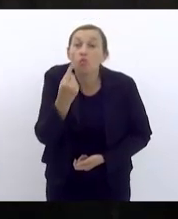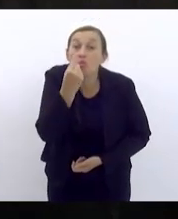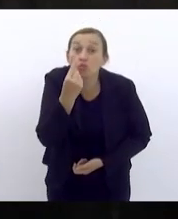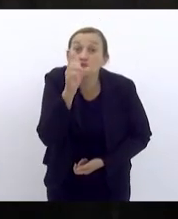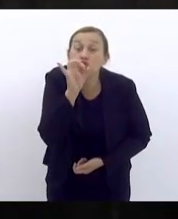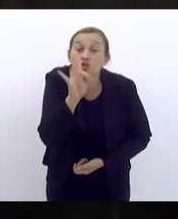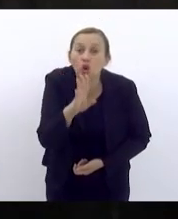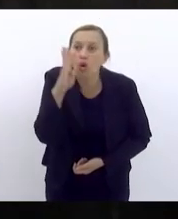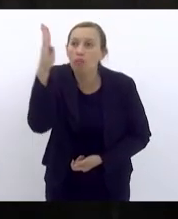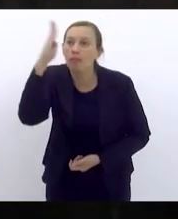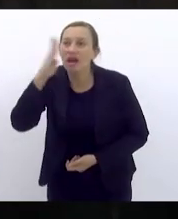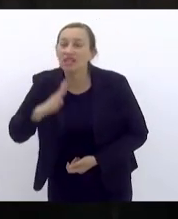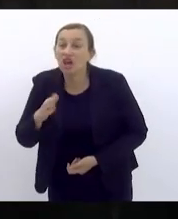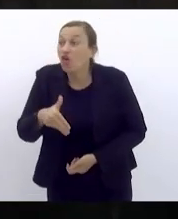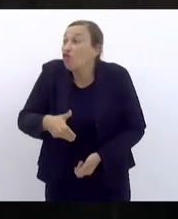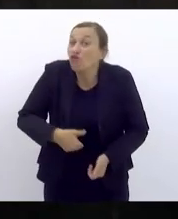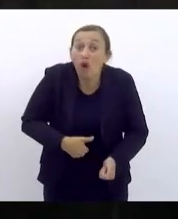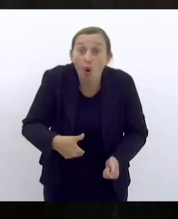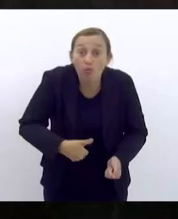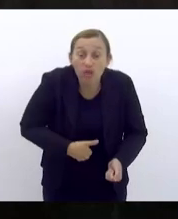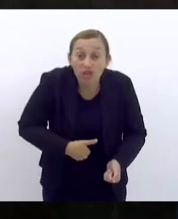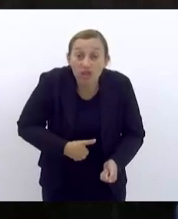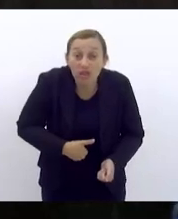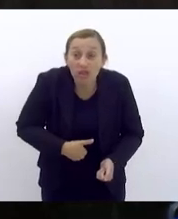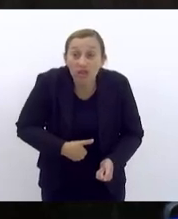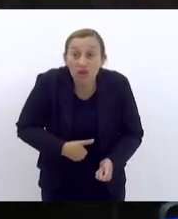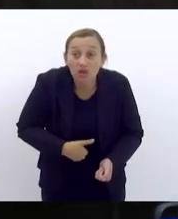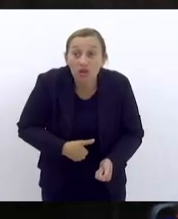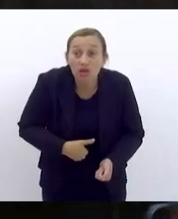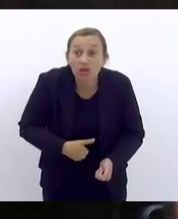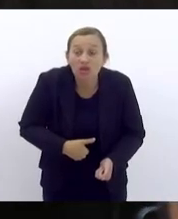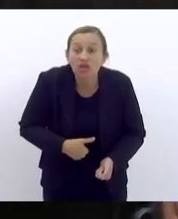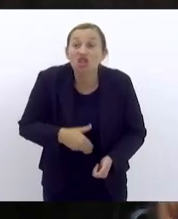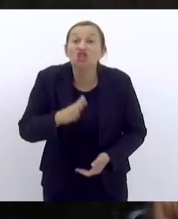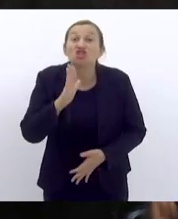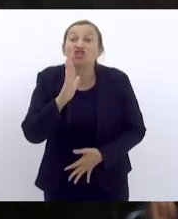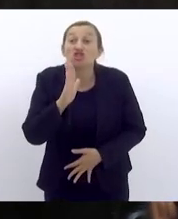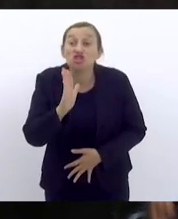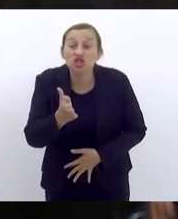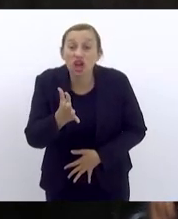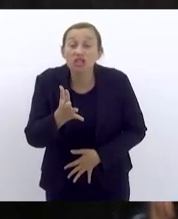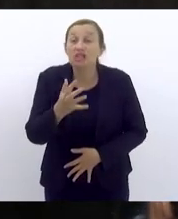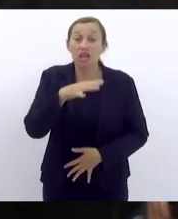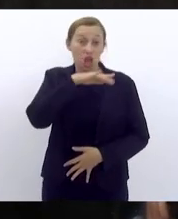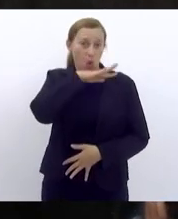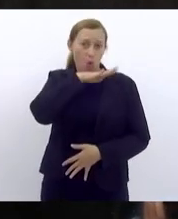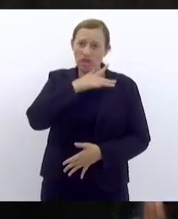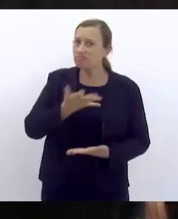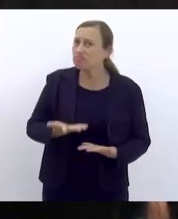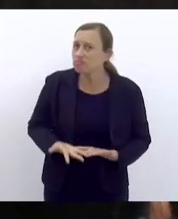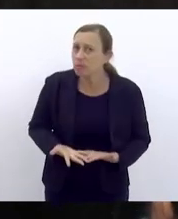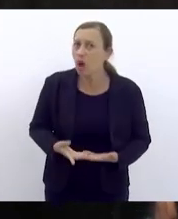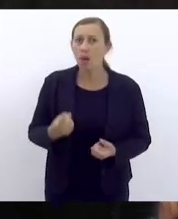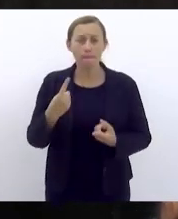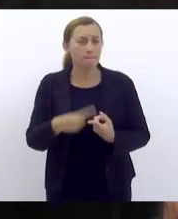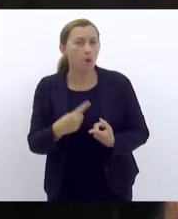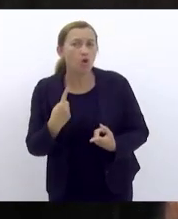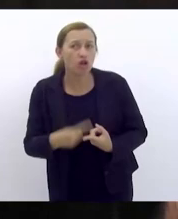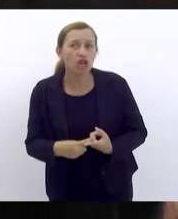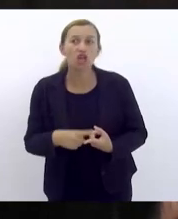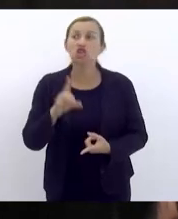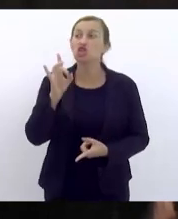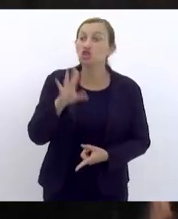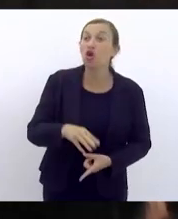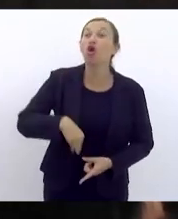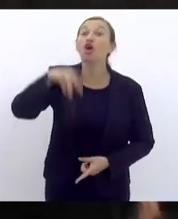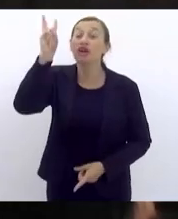só brasileiro passando fome que isso já seria terrível porque só quem já